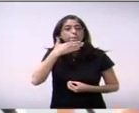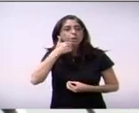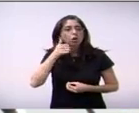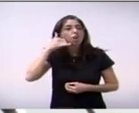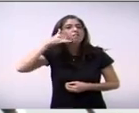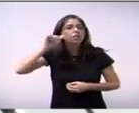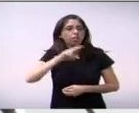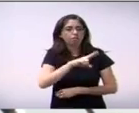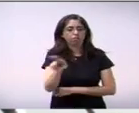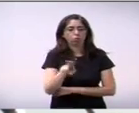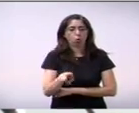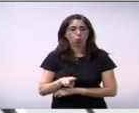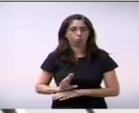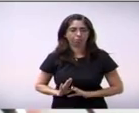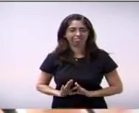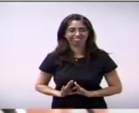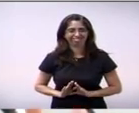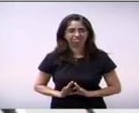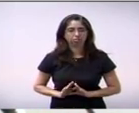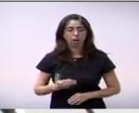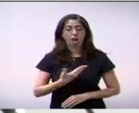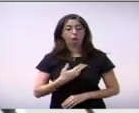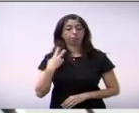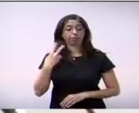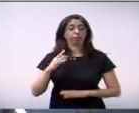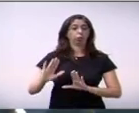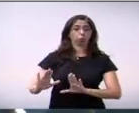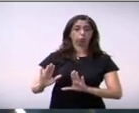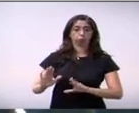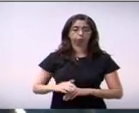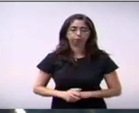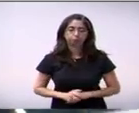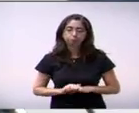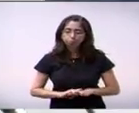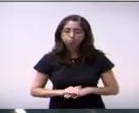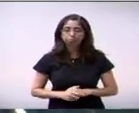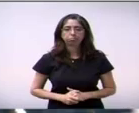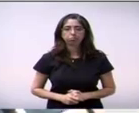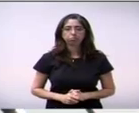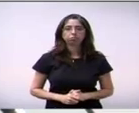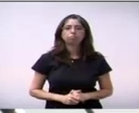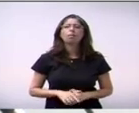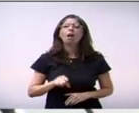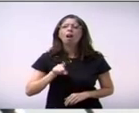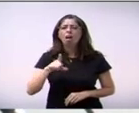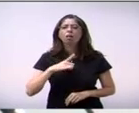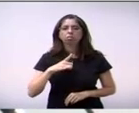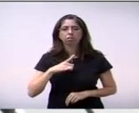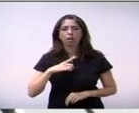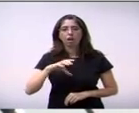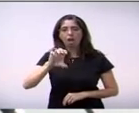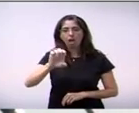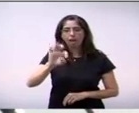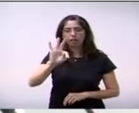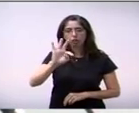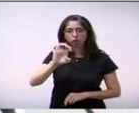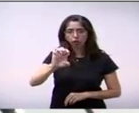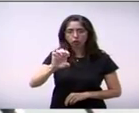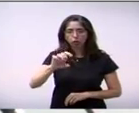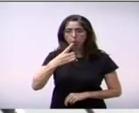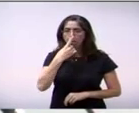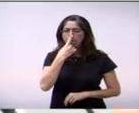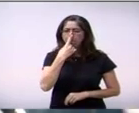Enfim, aqueles lotes lá que estão lá, as pessoas têm uma estação de tratamento ali perto, o cheiro é